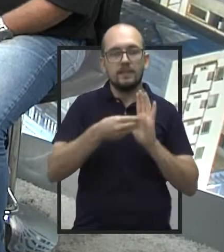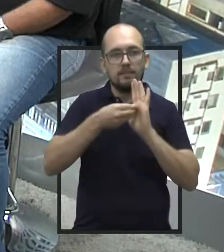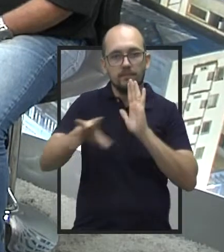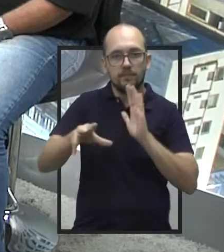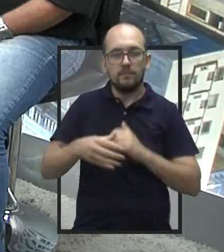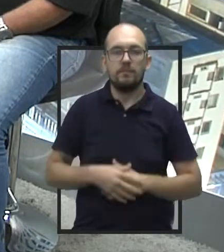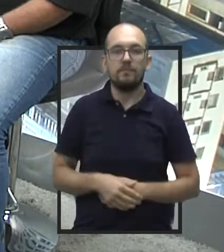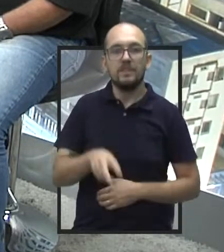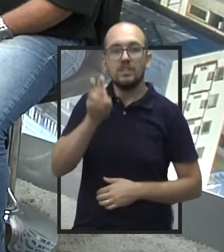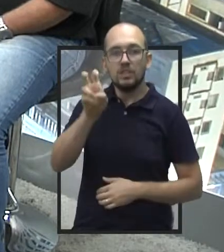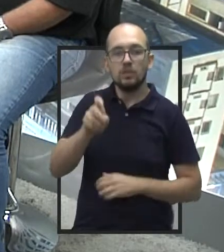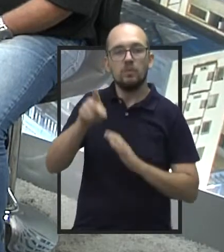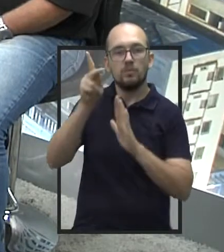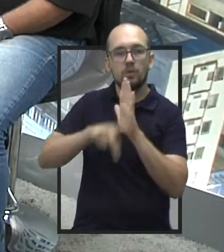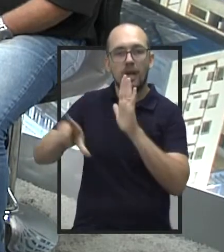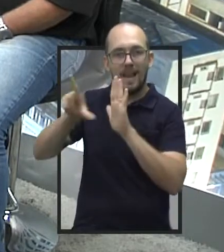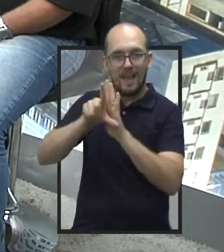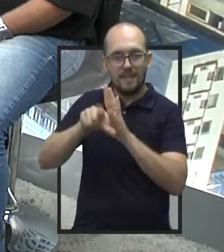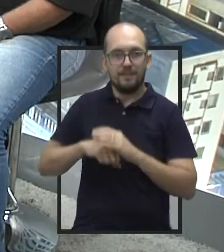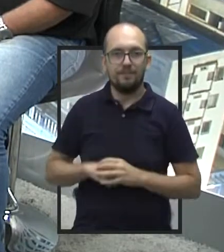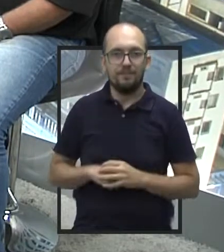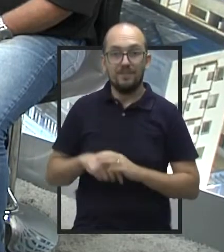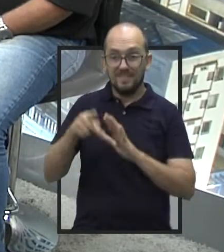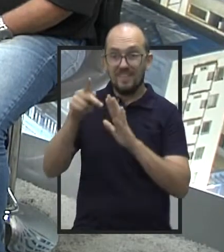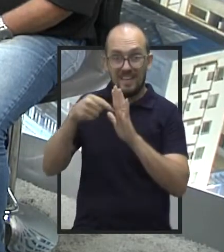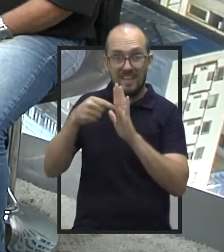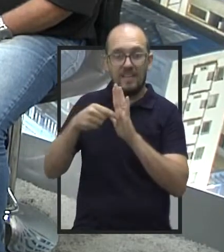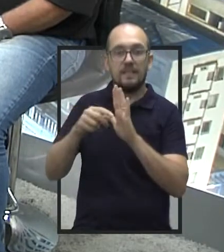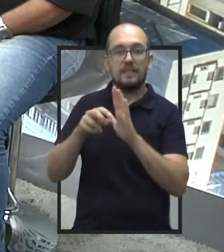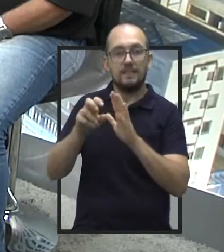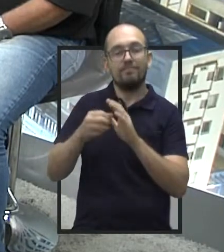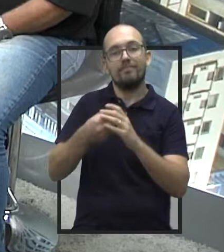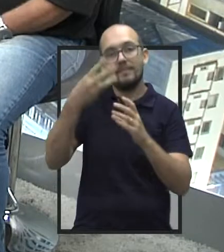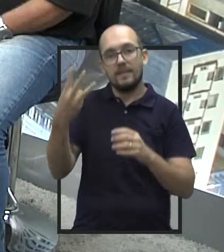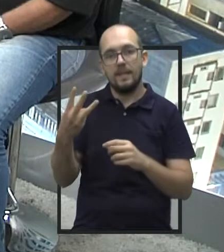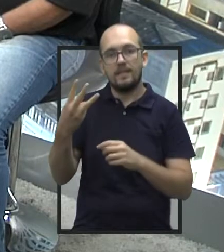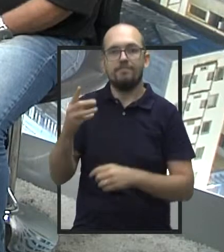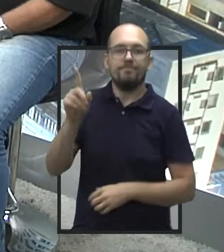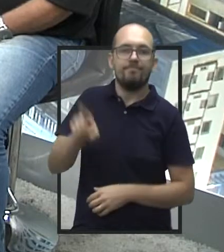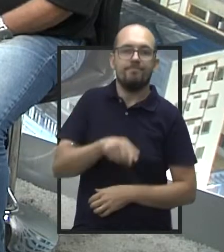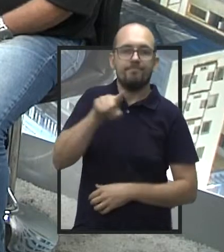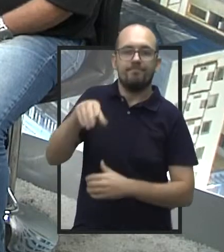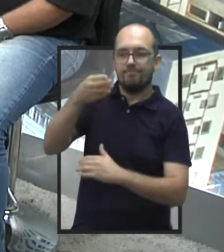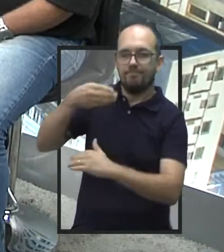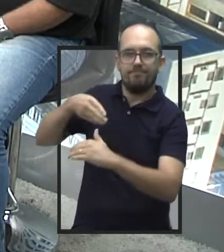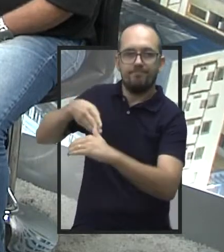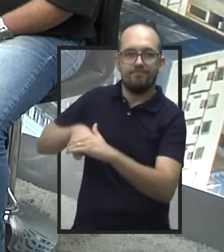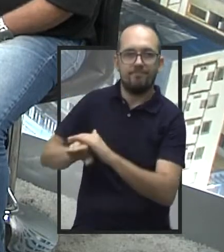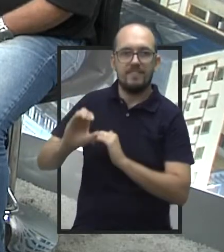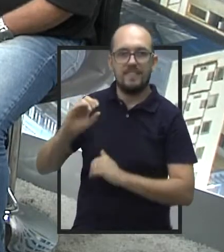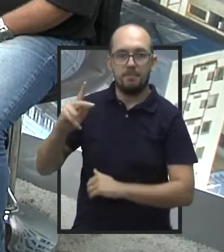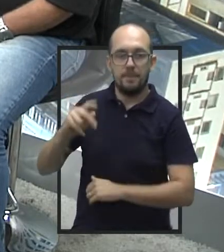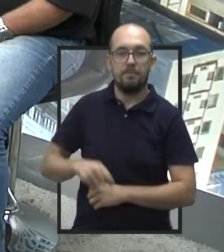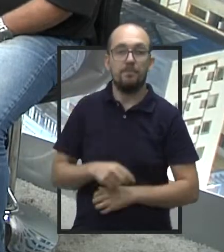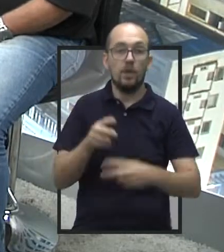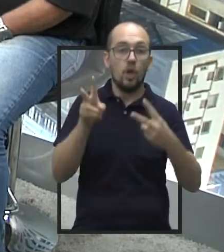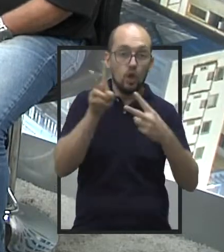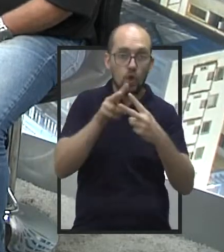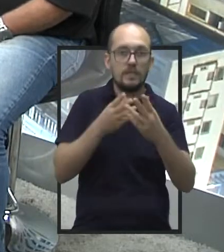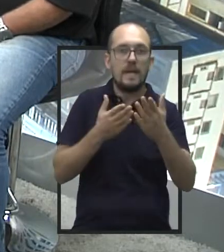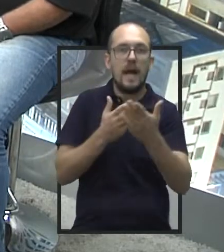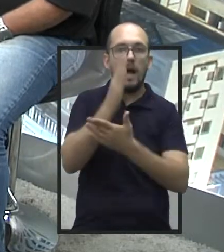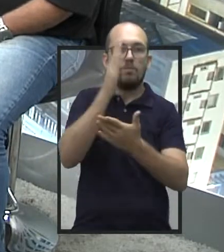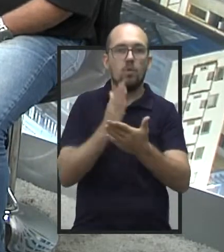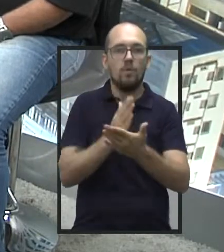projetos de lei. 3 deles foram rejeitados nas comissões permanentes aqui da casa e 2 foram aprovados em primeira discussão